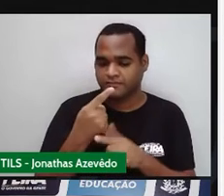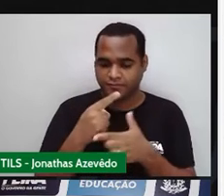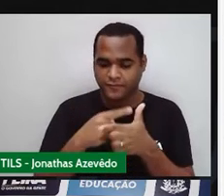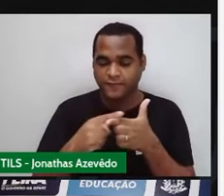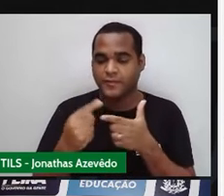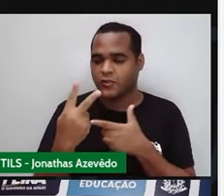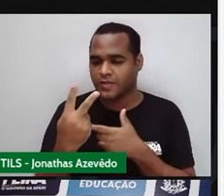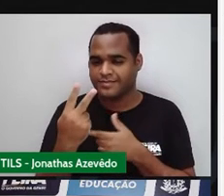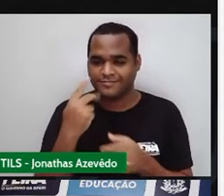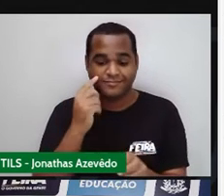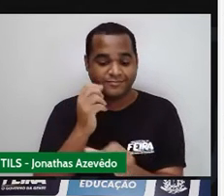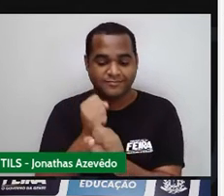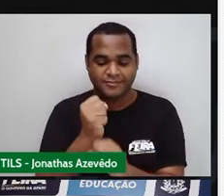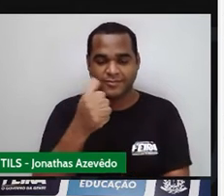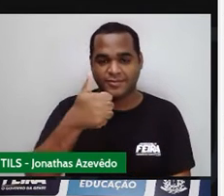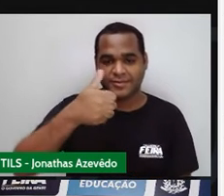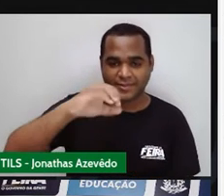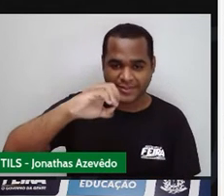10, né?